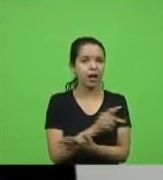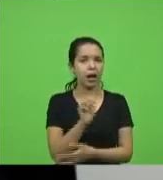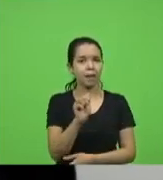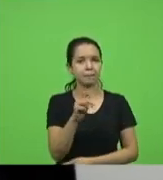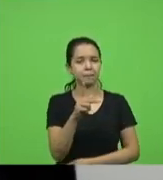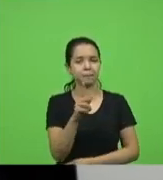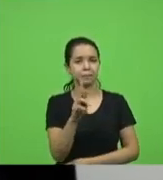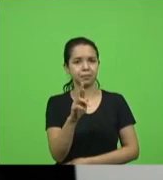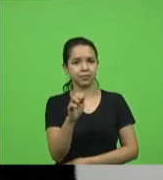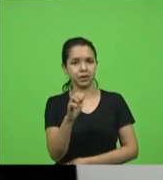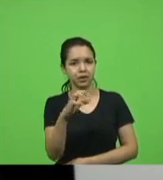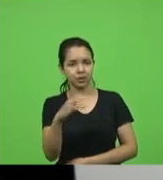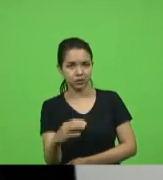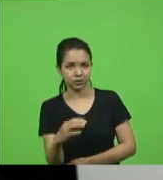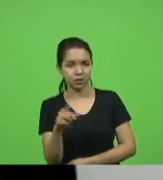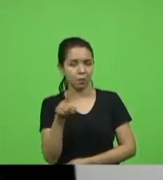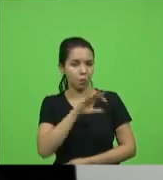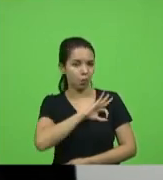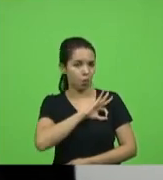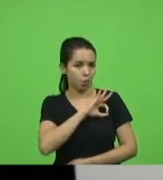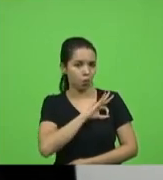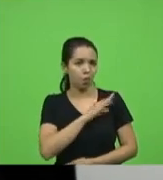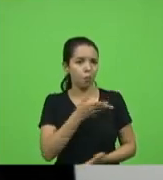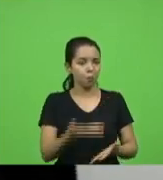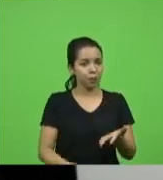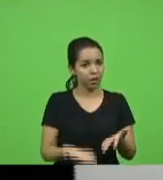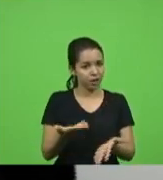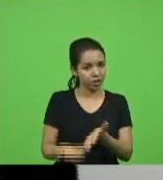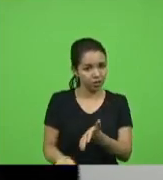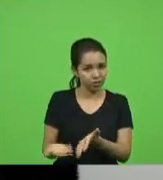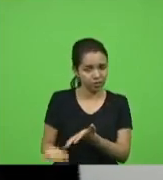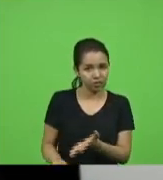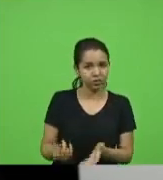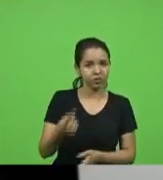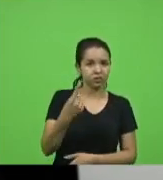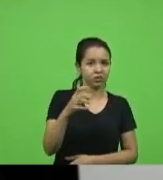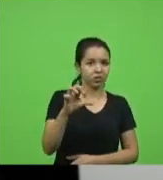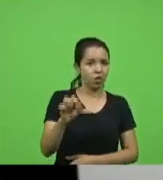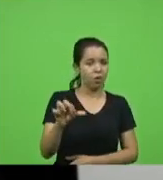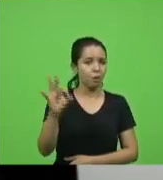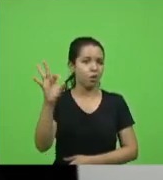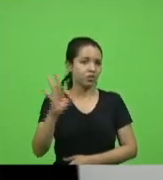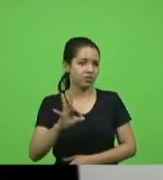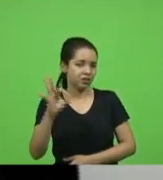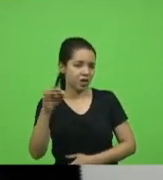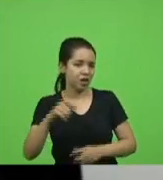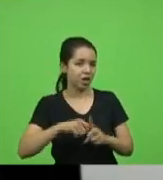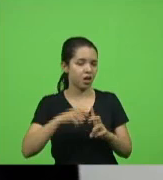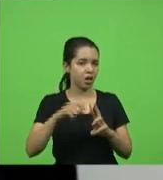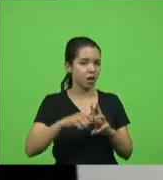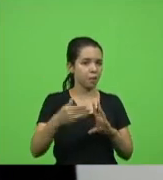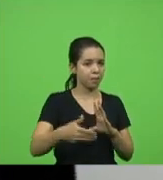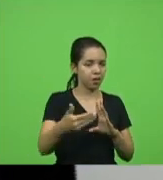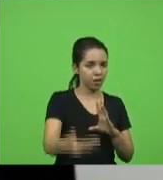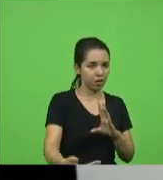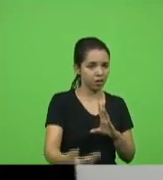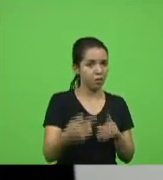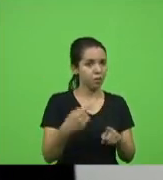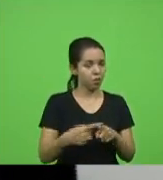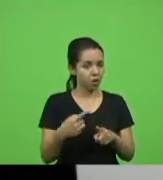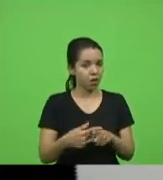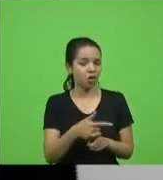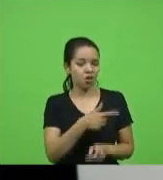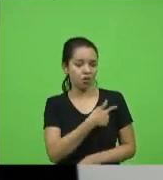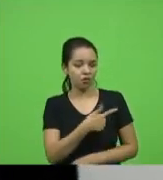os policiais estão perdendo ainda 19% ao mês porque quando o governo do